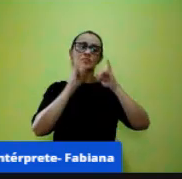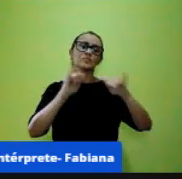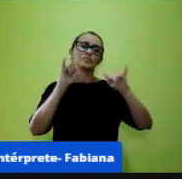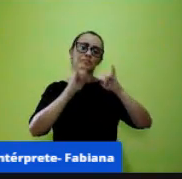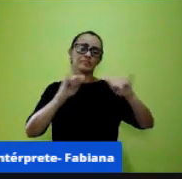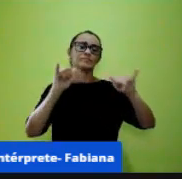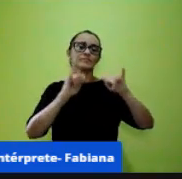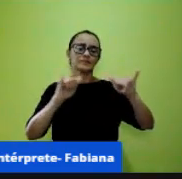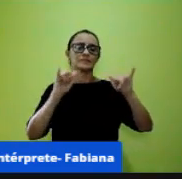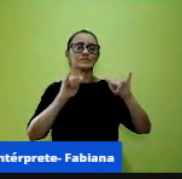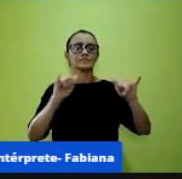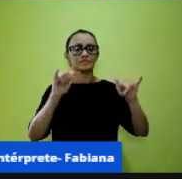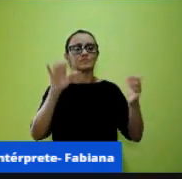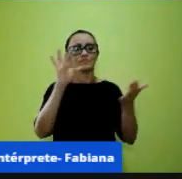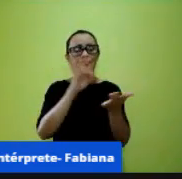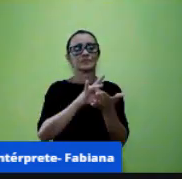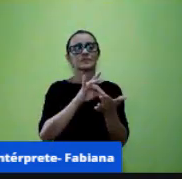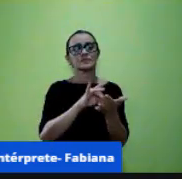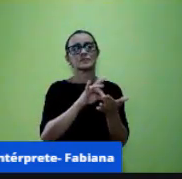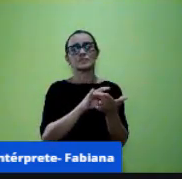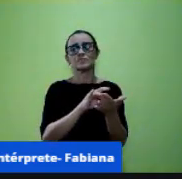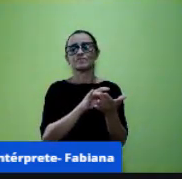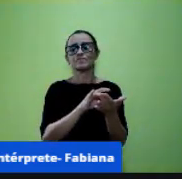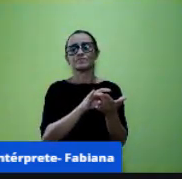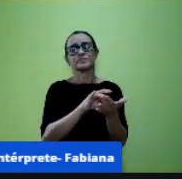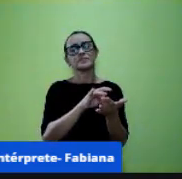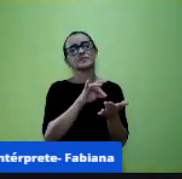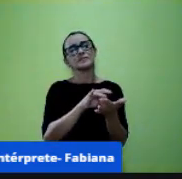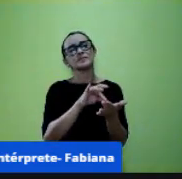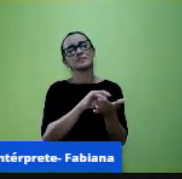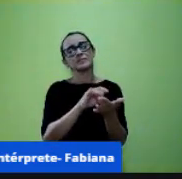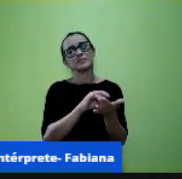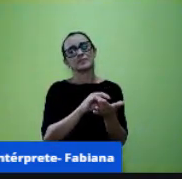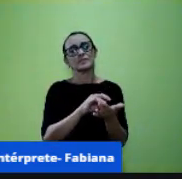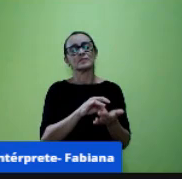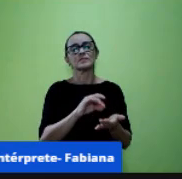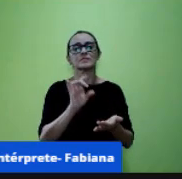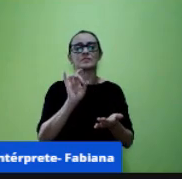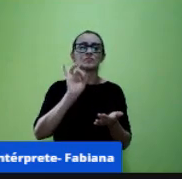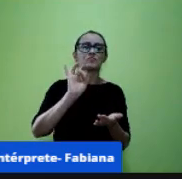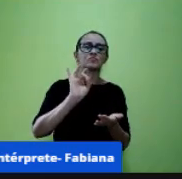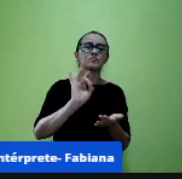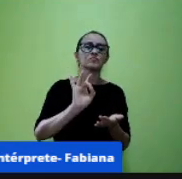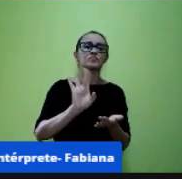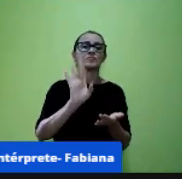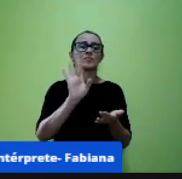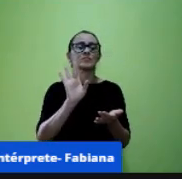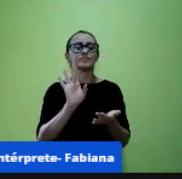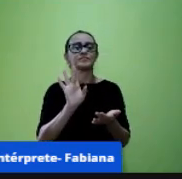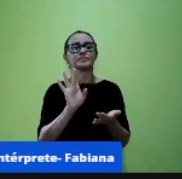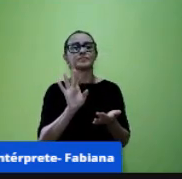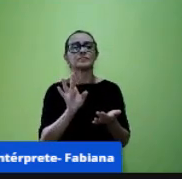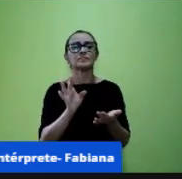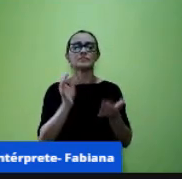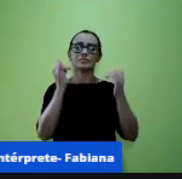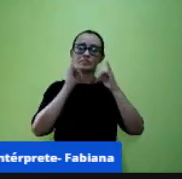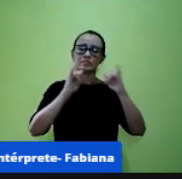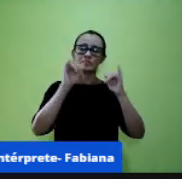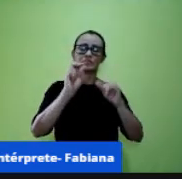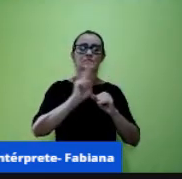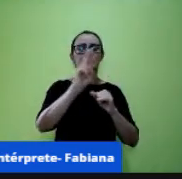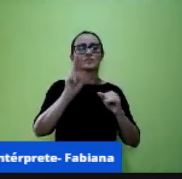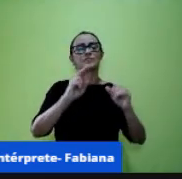conhecimento e essa certeza que Sócrates tinha nessa máxima dele que é utilizado bem nessa charge